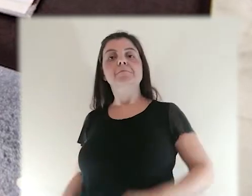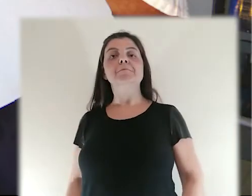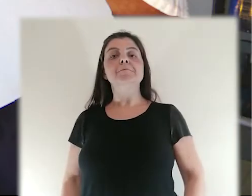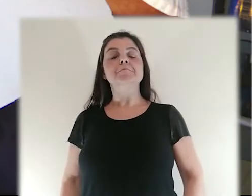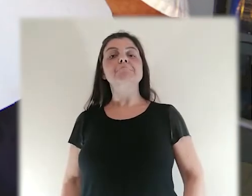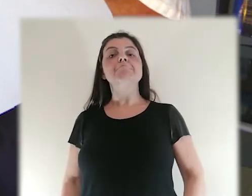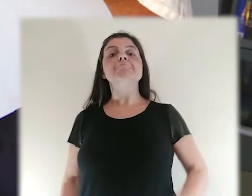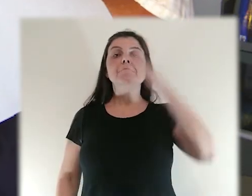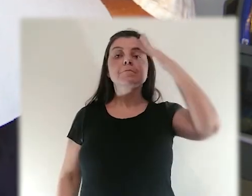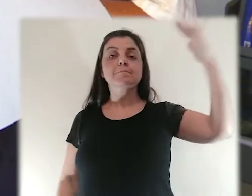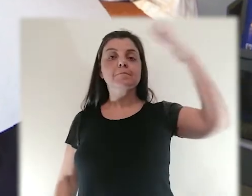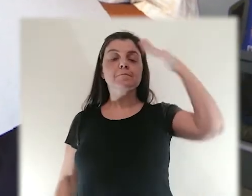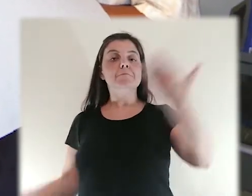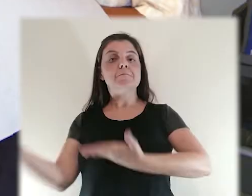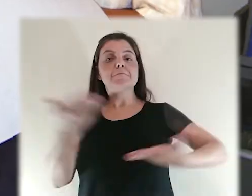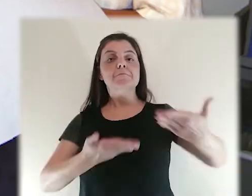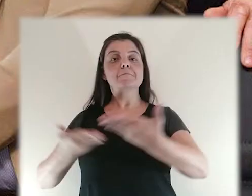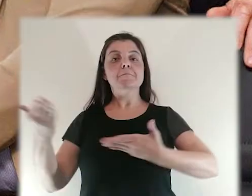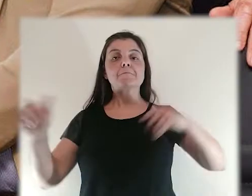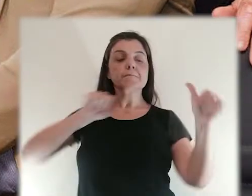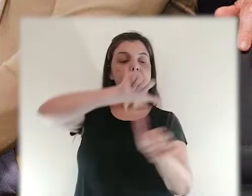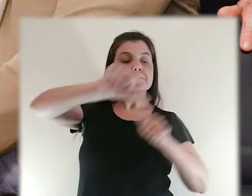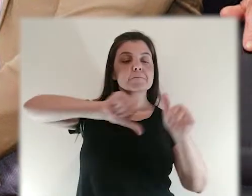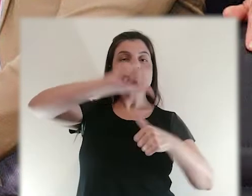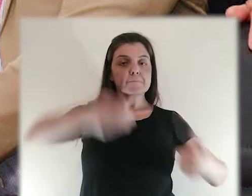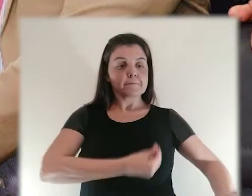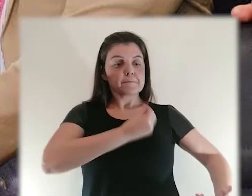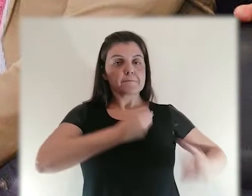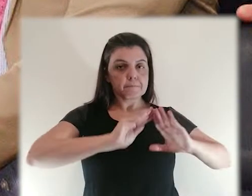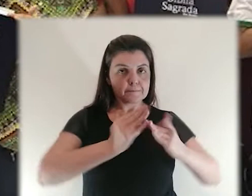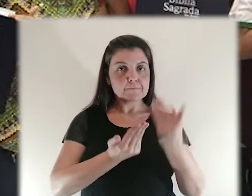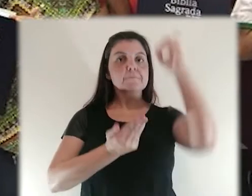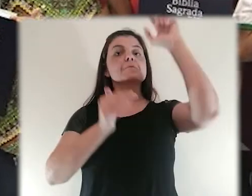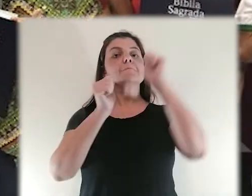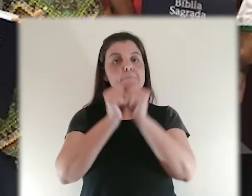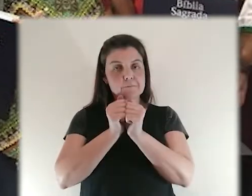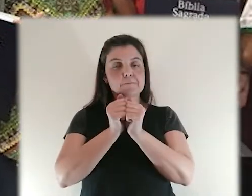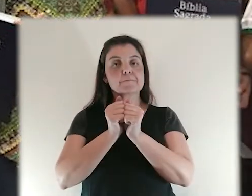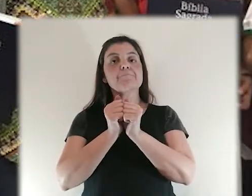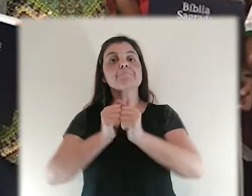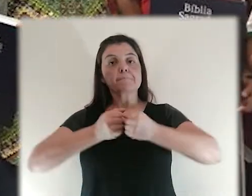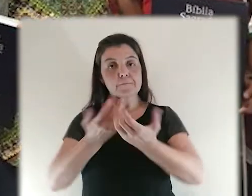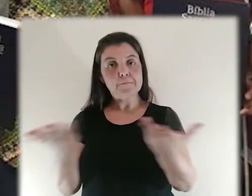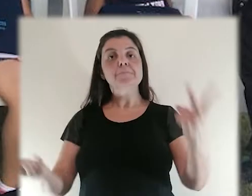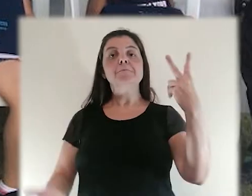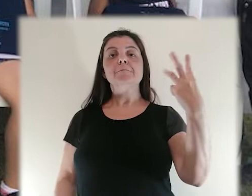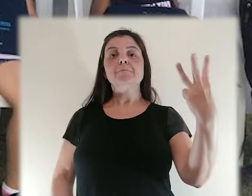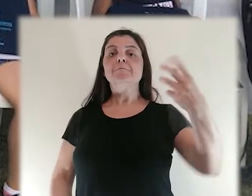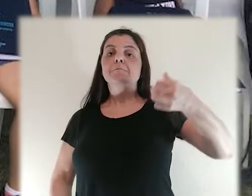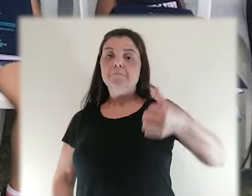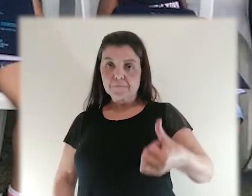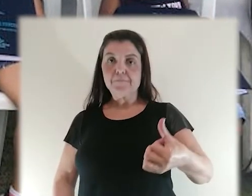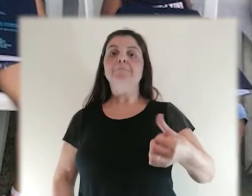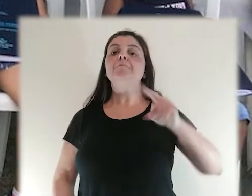sonho e compartilhar essa palavra que transforma vidas, junto conosco. Já distribuímos mais de 236 mil publicações em